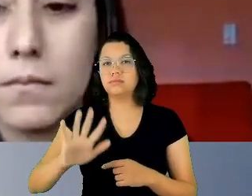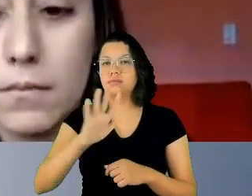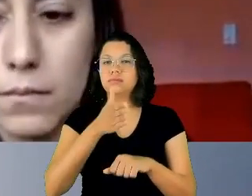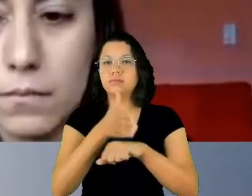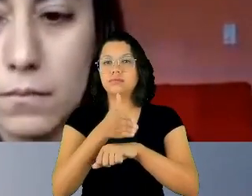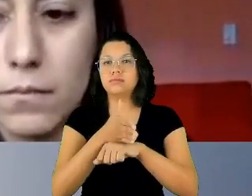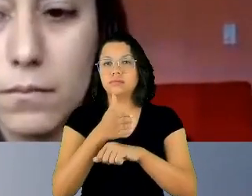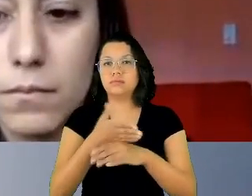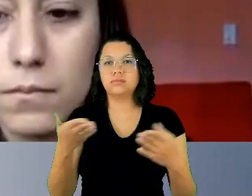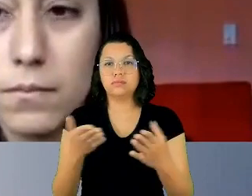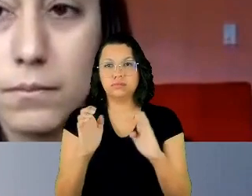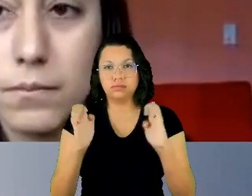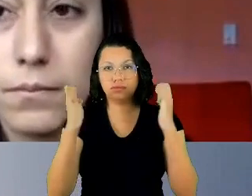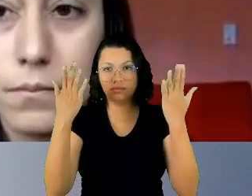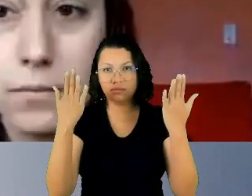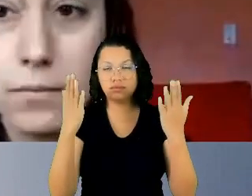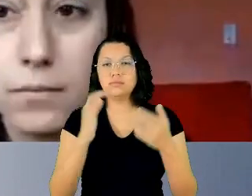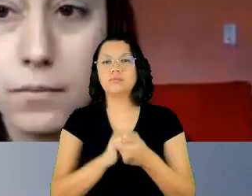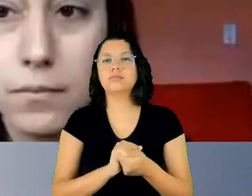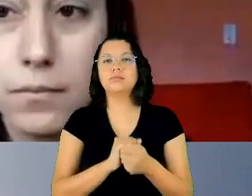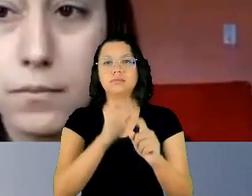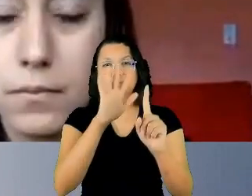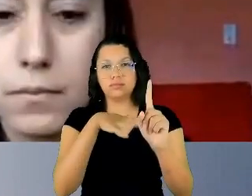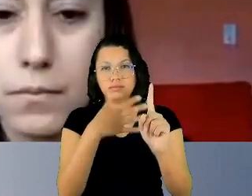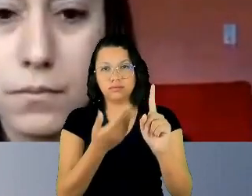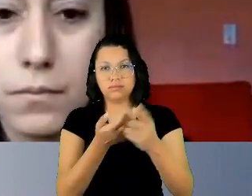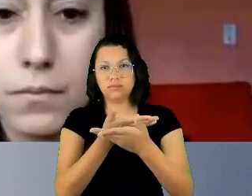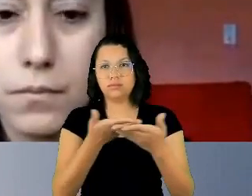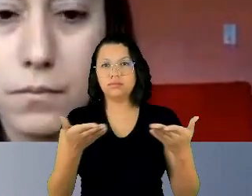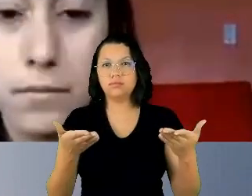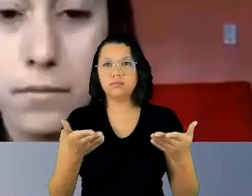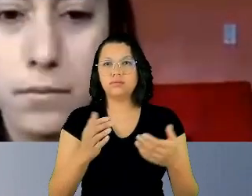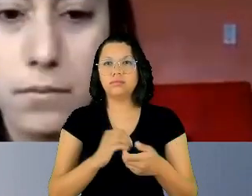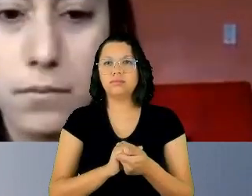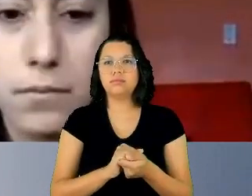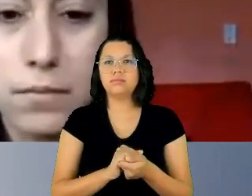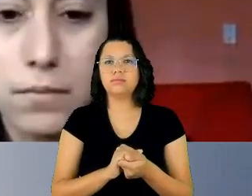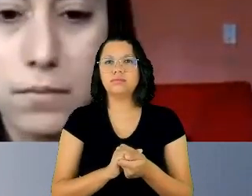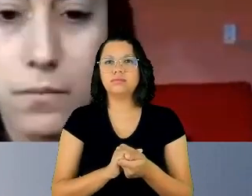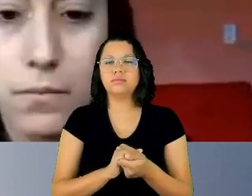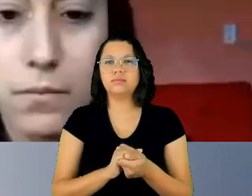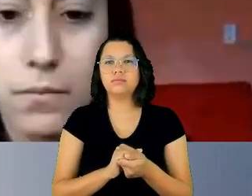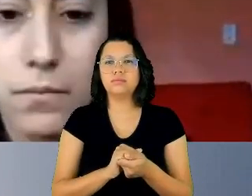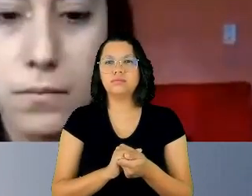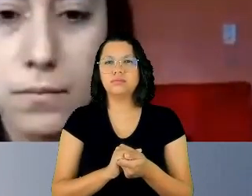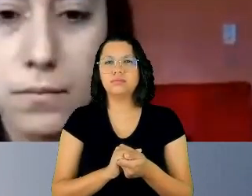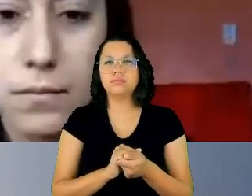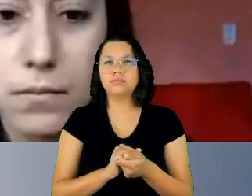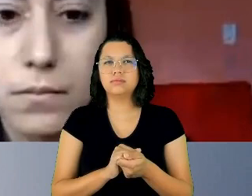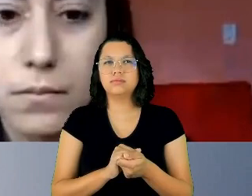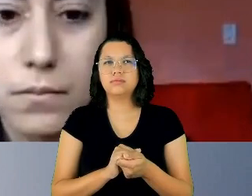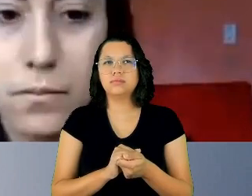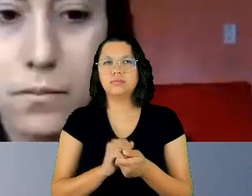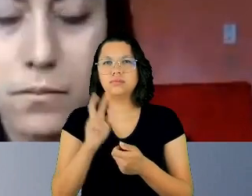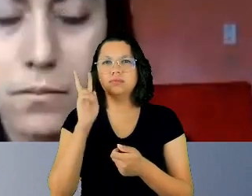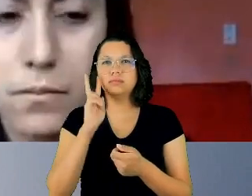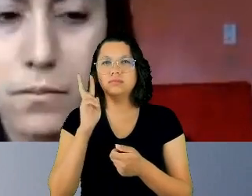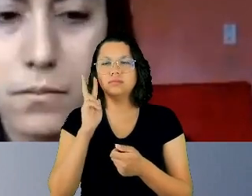O que eu tenho que desligar aqui? E relembrar a postura